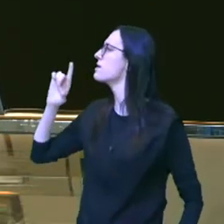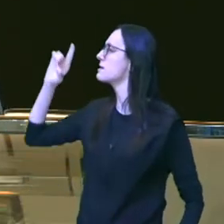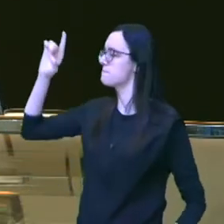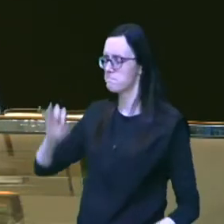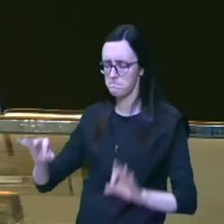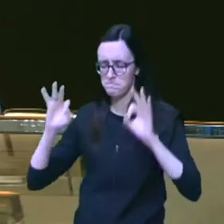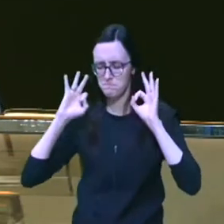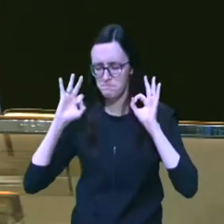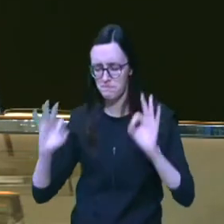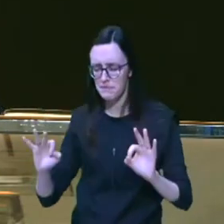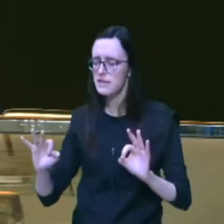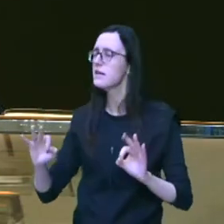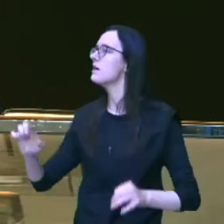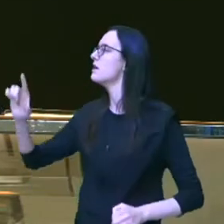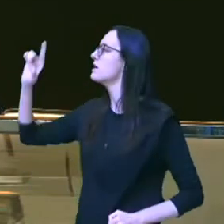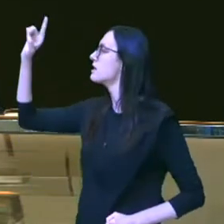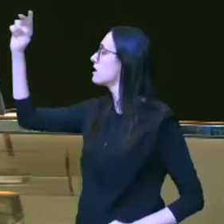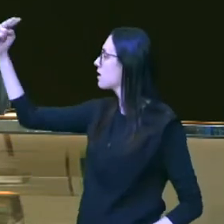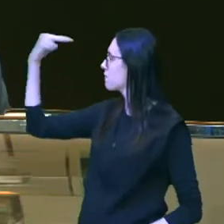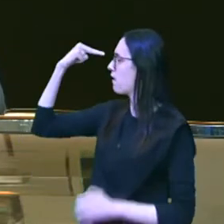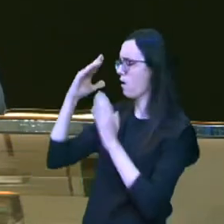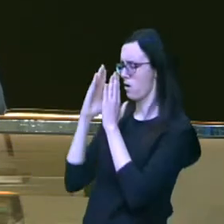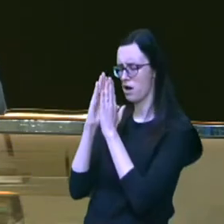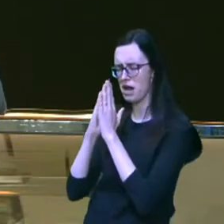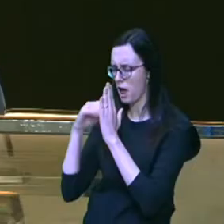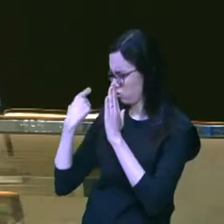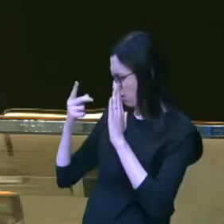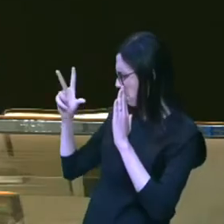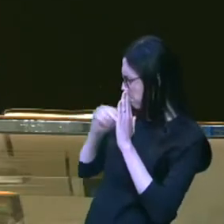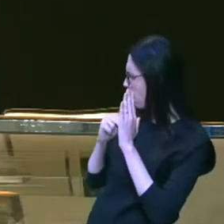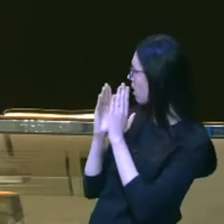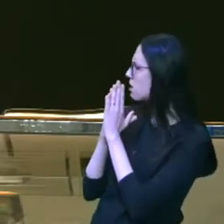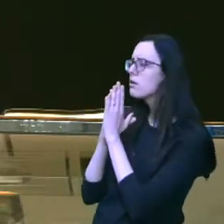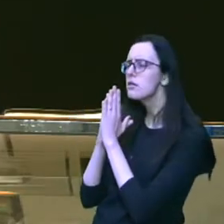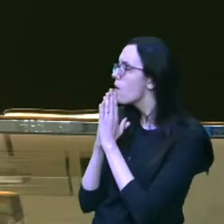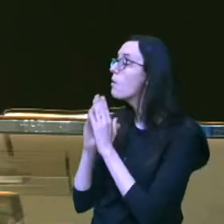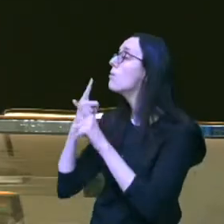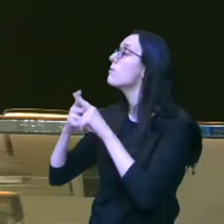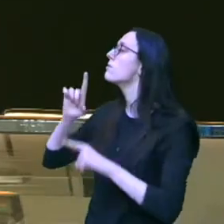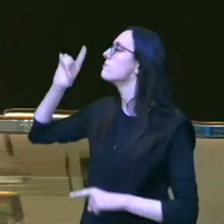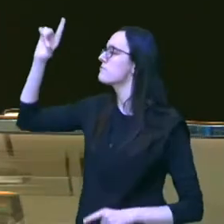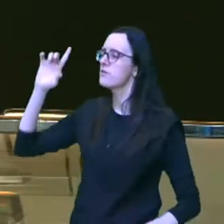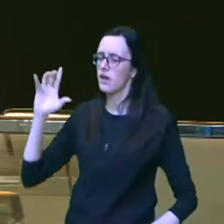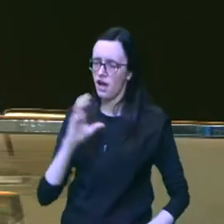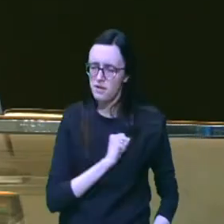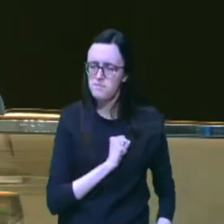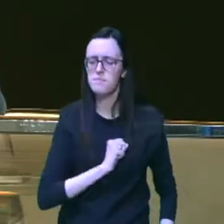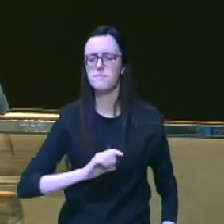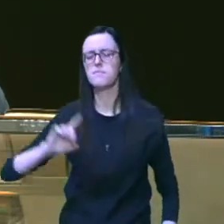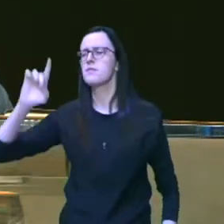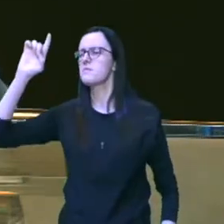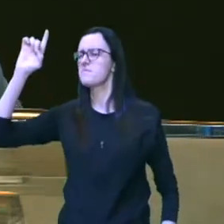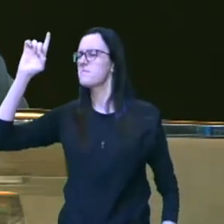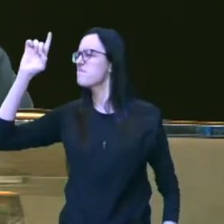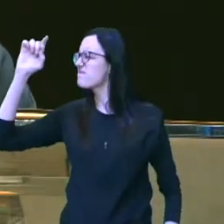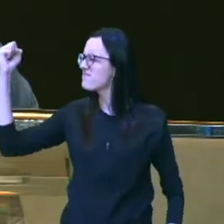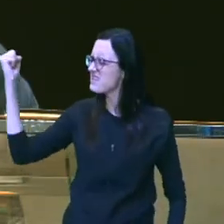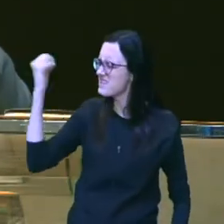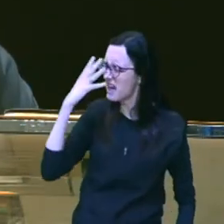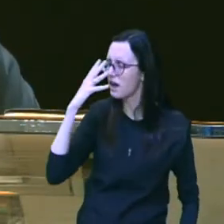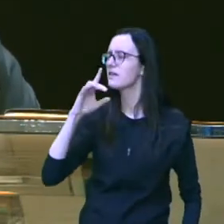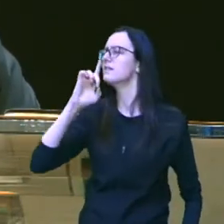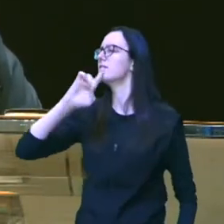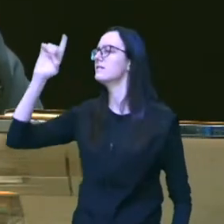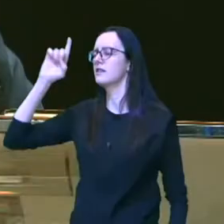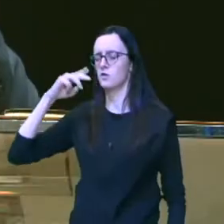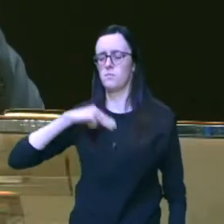certeza que o Senhor nos ouve, não porque nós mereçamos mas porque o Senhor é um Deus de amor um Deus de graça e um